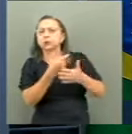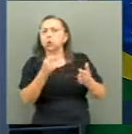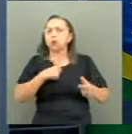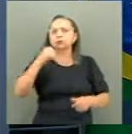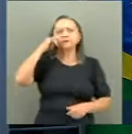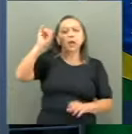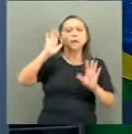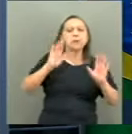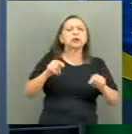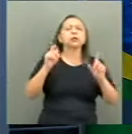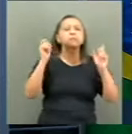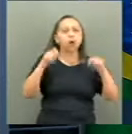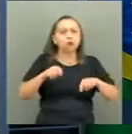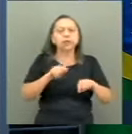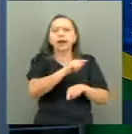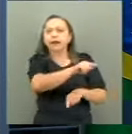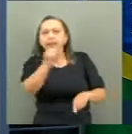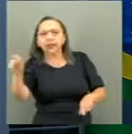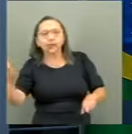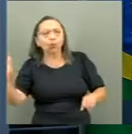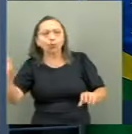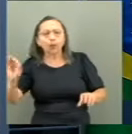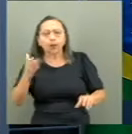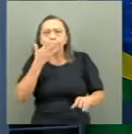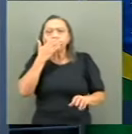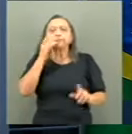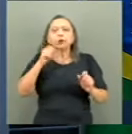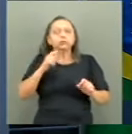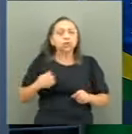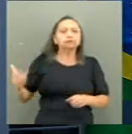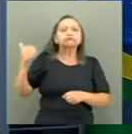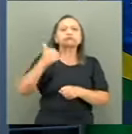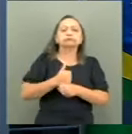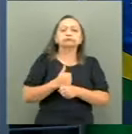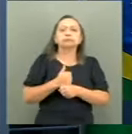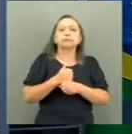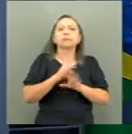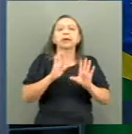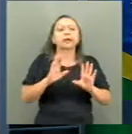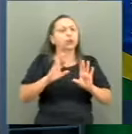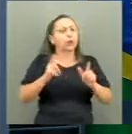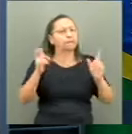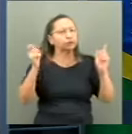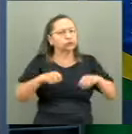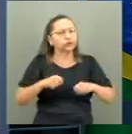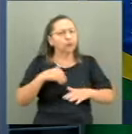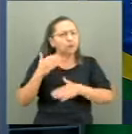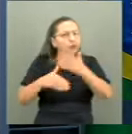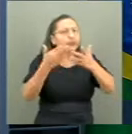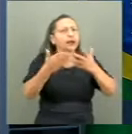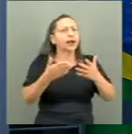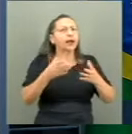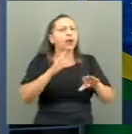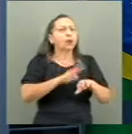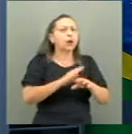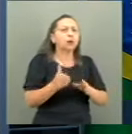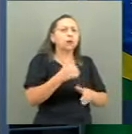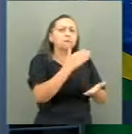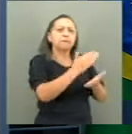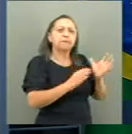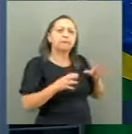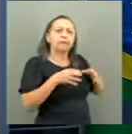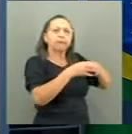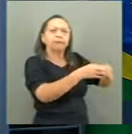mas para que aqueles sem voz possam ser ouvidos. Não é possível prosperar quando metade das